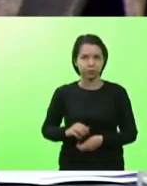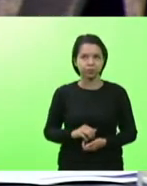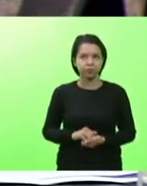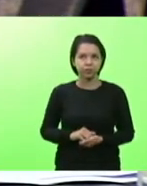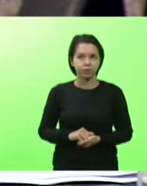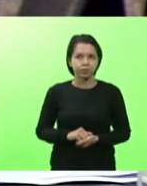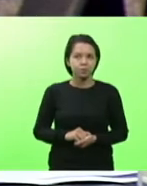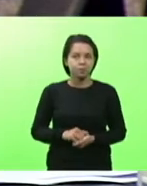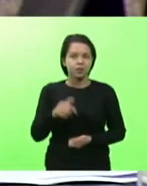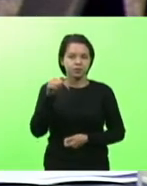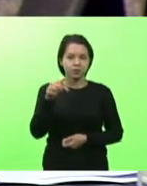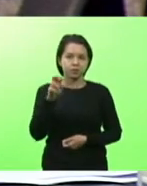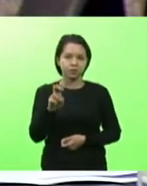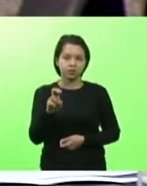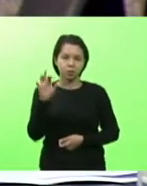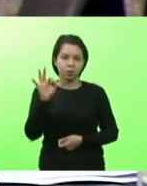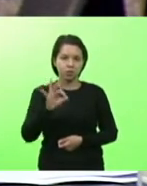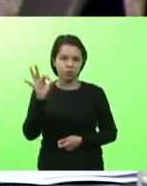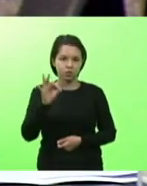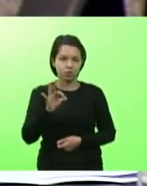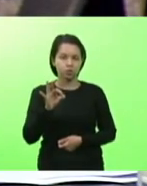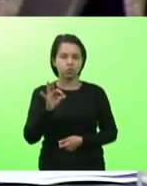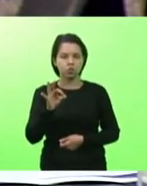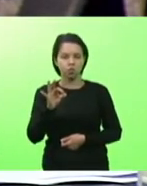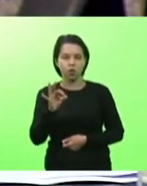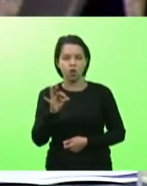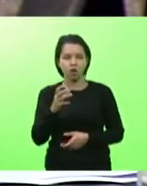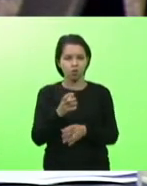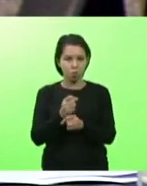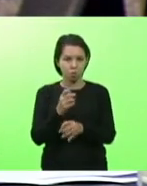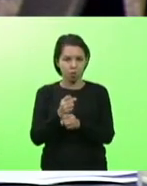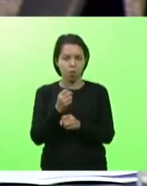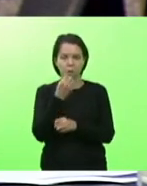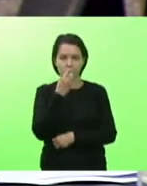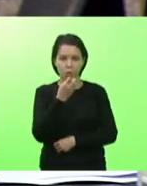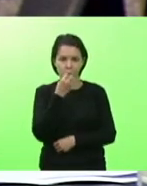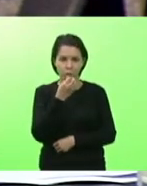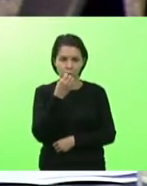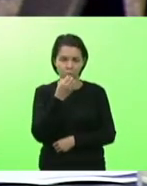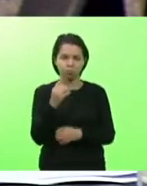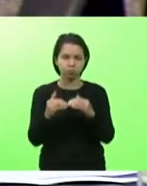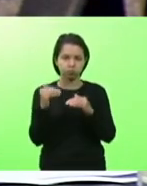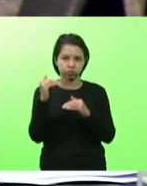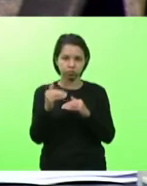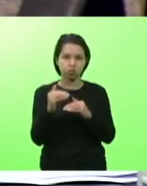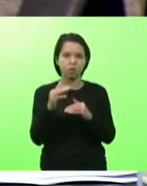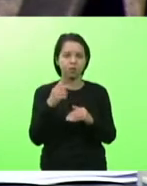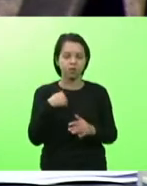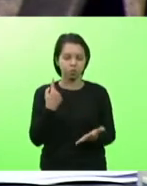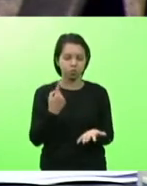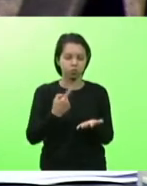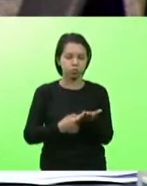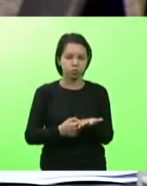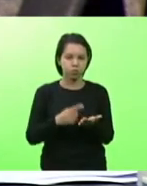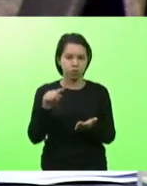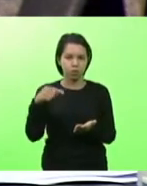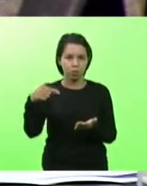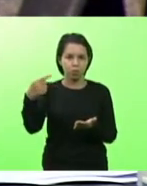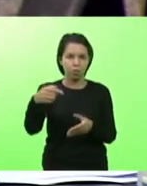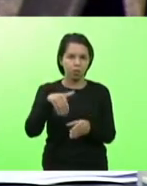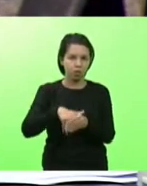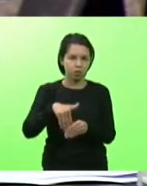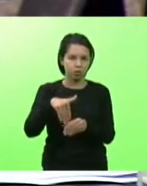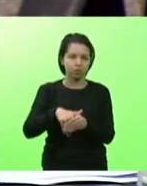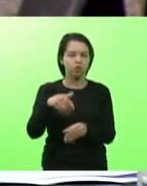75% é bastante, é uma quantidade considerável, mas fica aqui o meu compromisso de, nas próximas eleições,